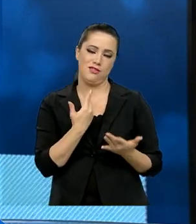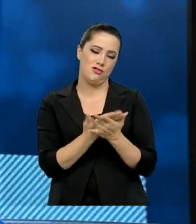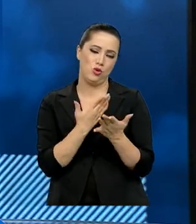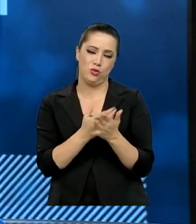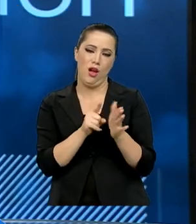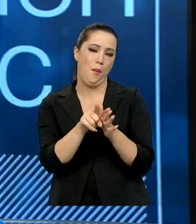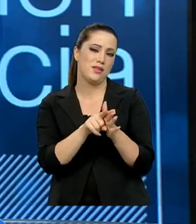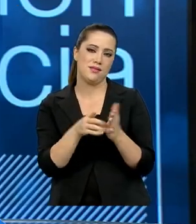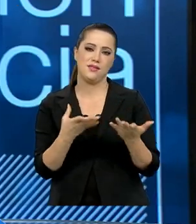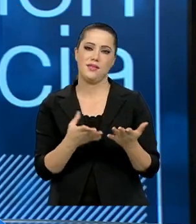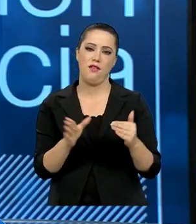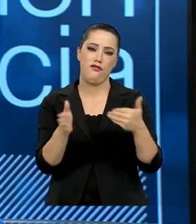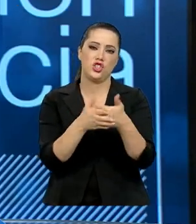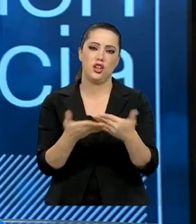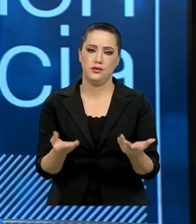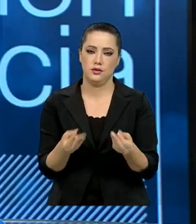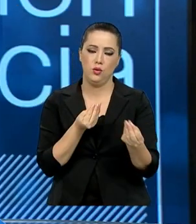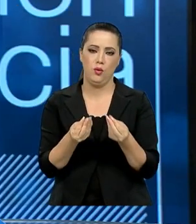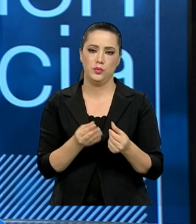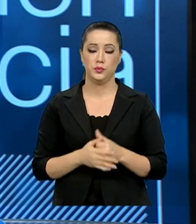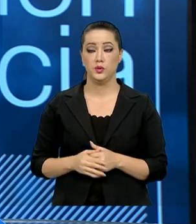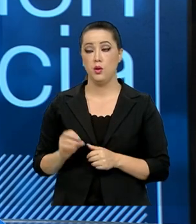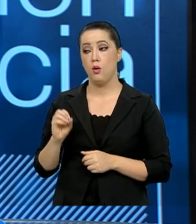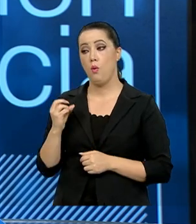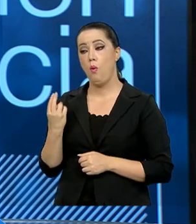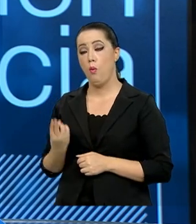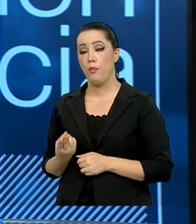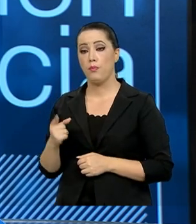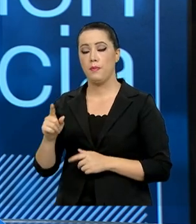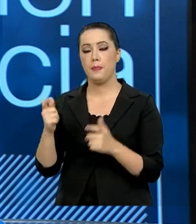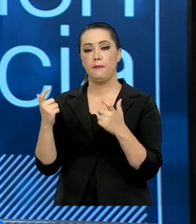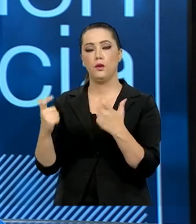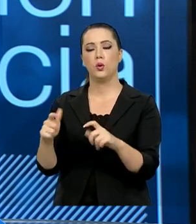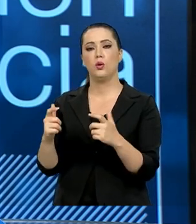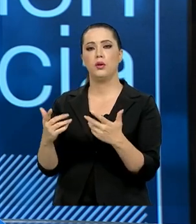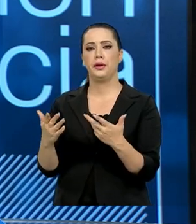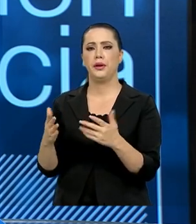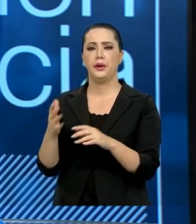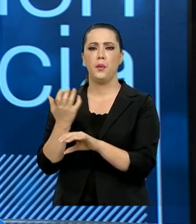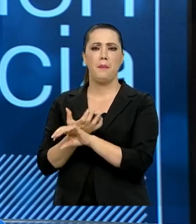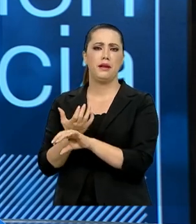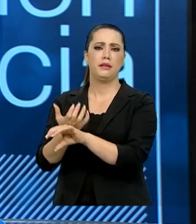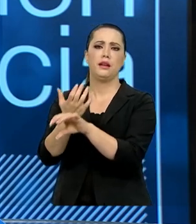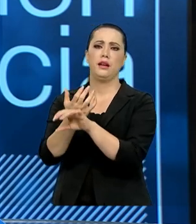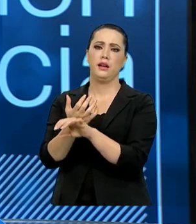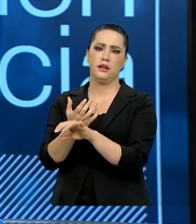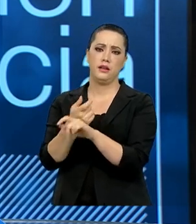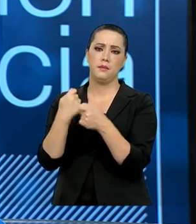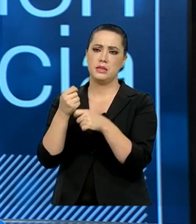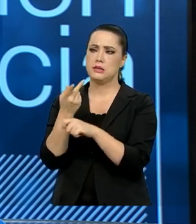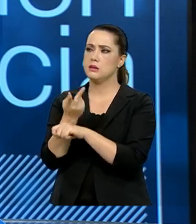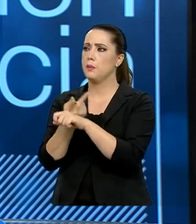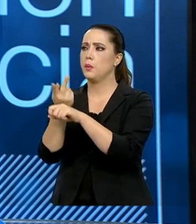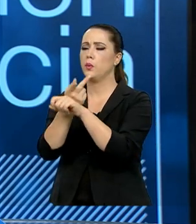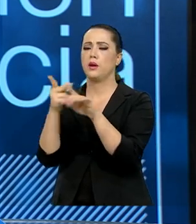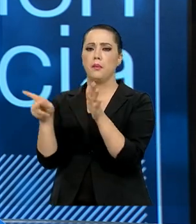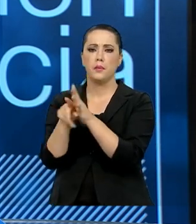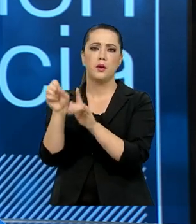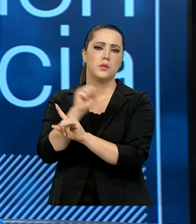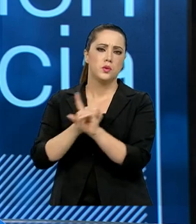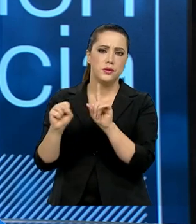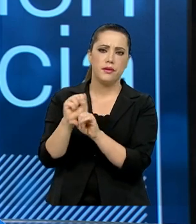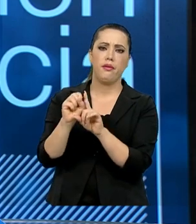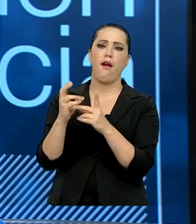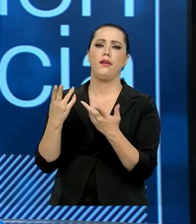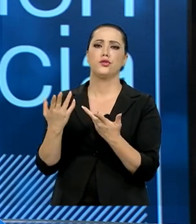eram inacessíveis. Ou aquelas áreas em que o laboratório e a própria sociedade, o campo e a comunidade,